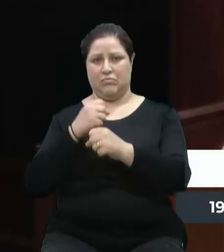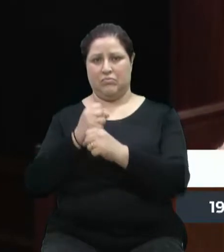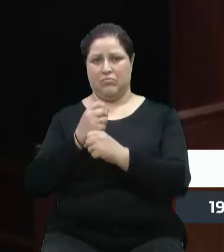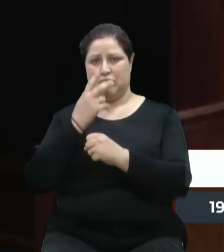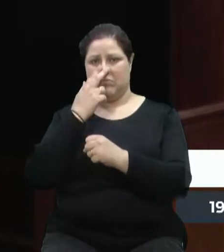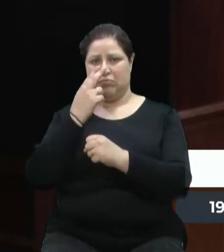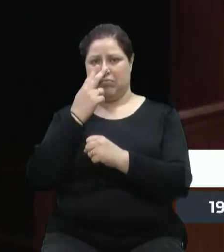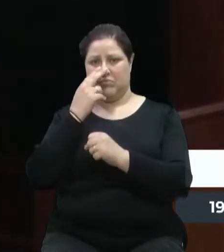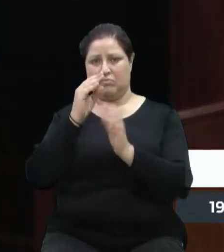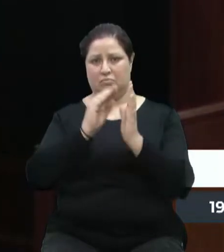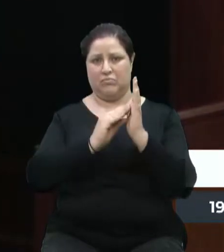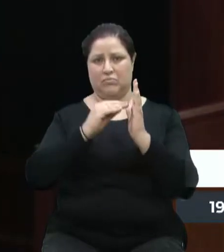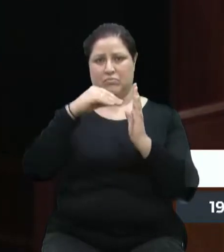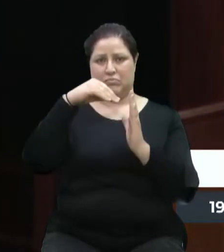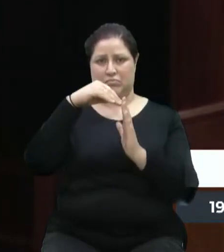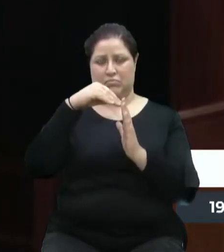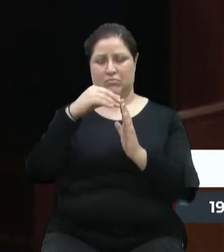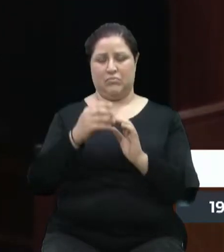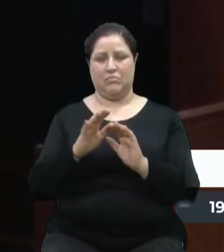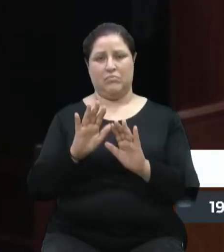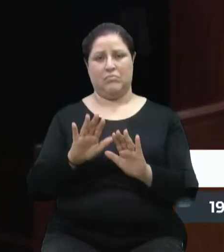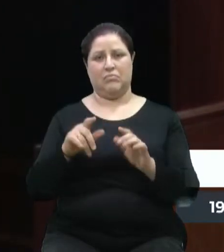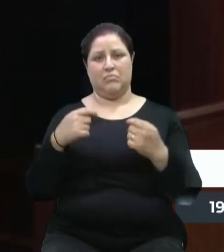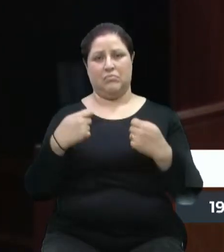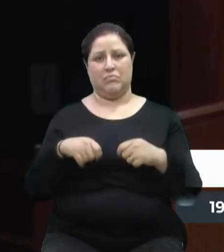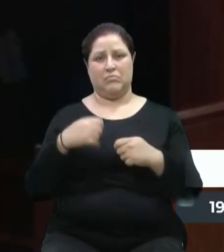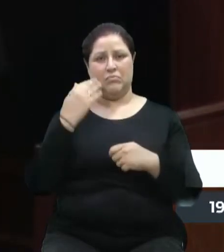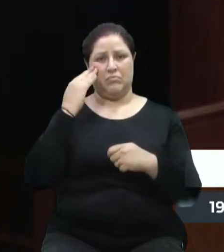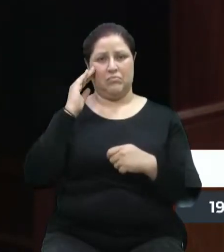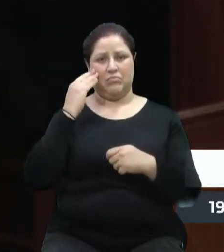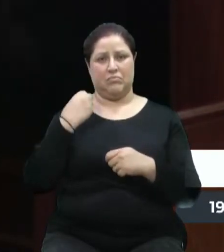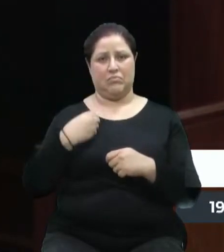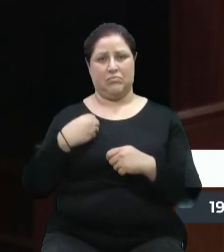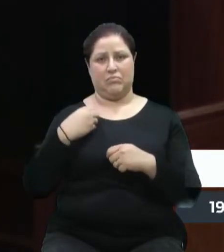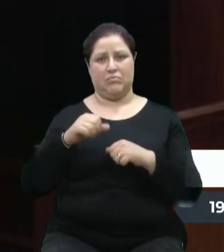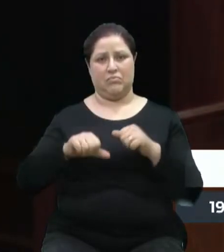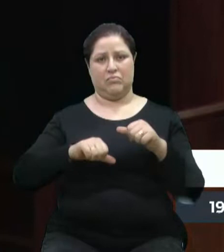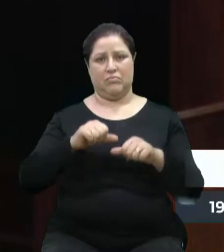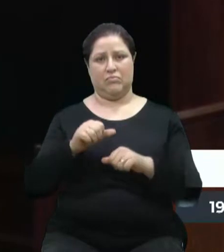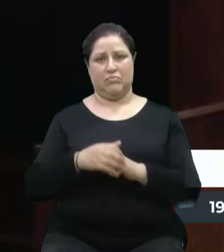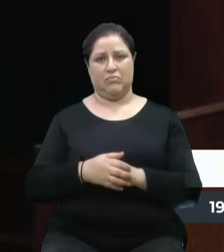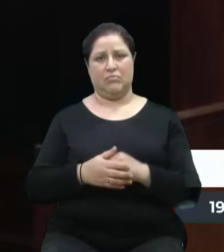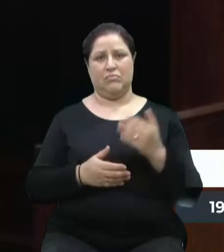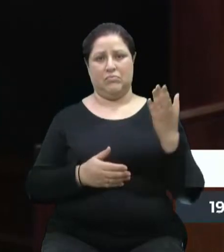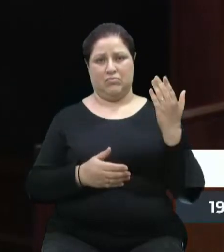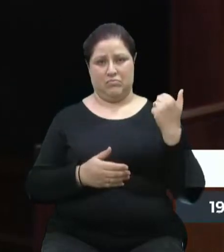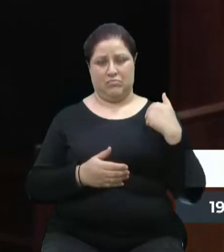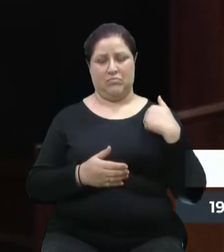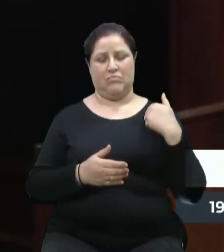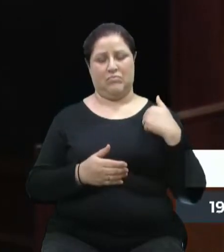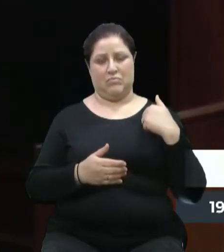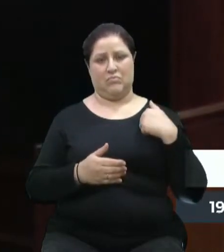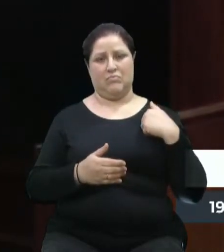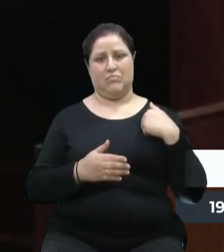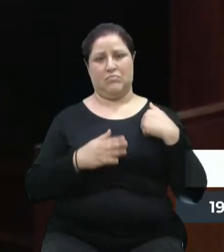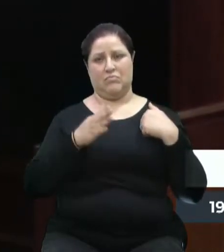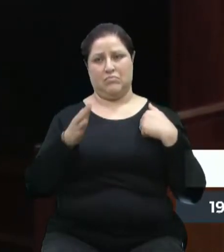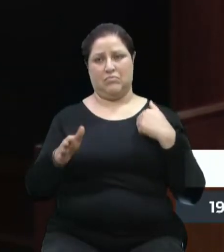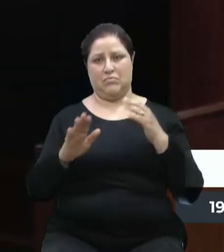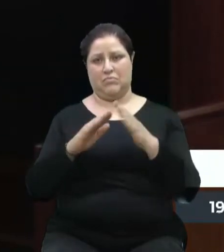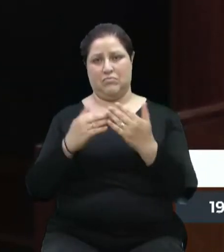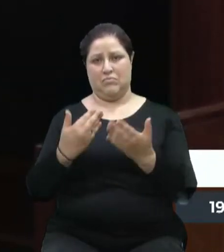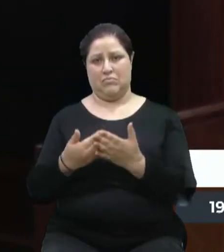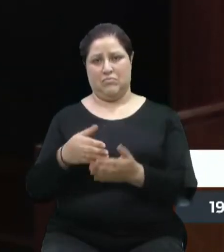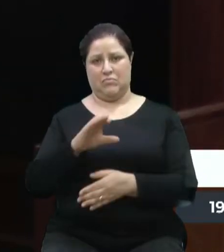entendimento que a vida mudou. Eu ia para o Cristóvão do Mendonça, eu estudava no Cristóvão do